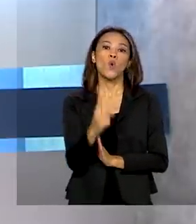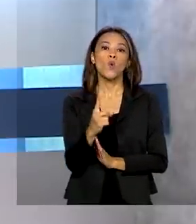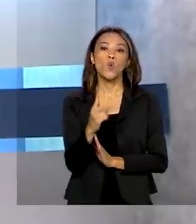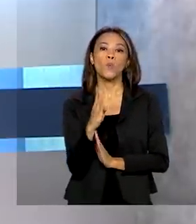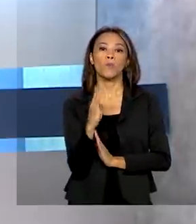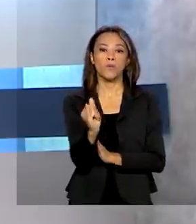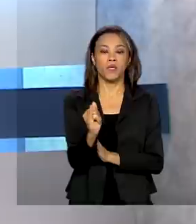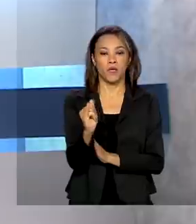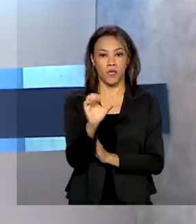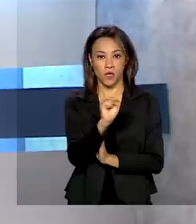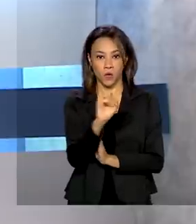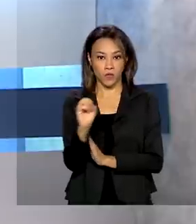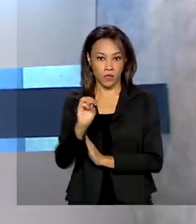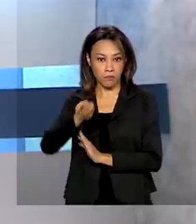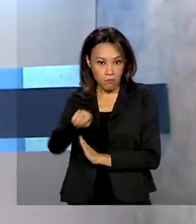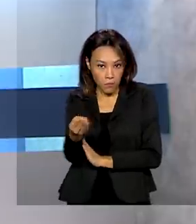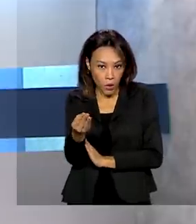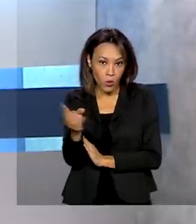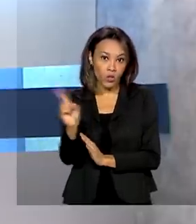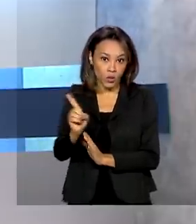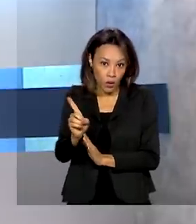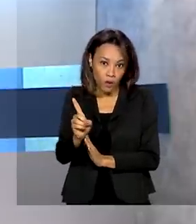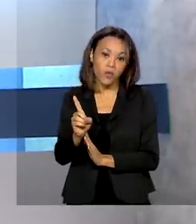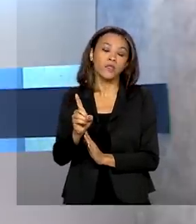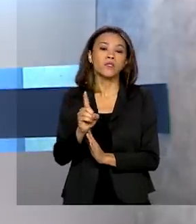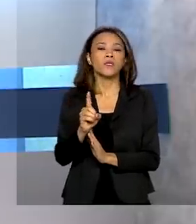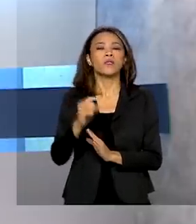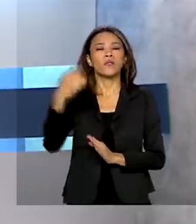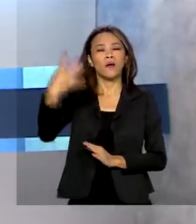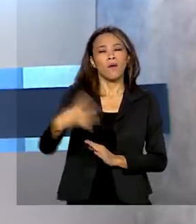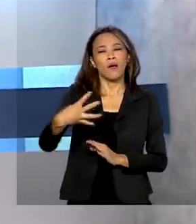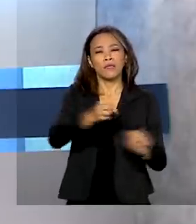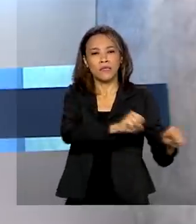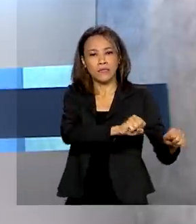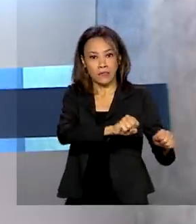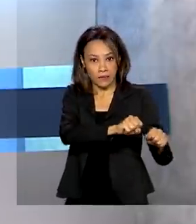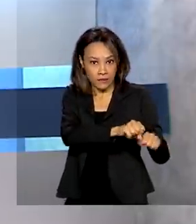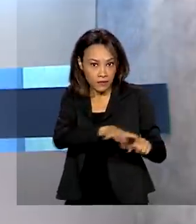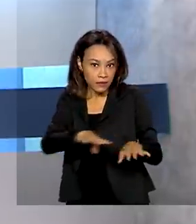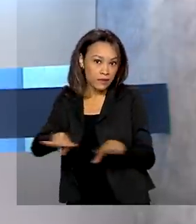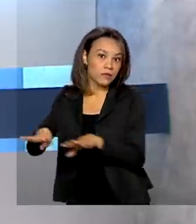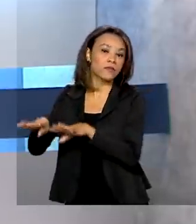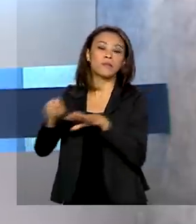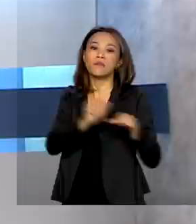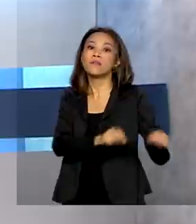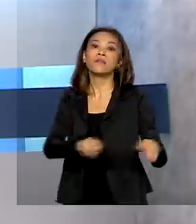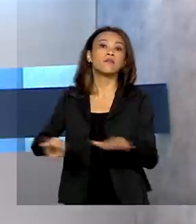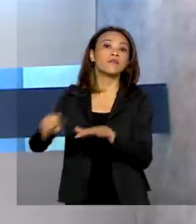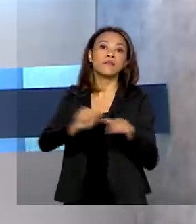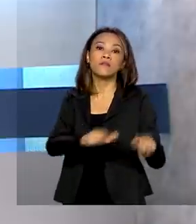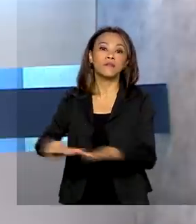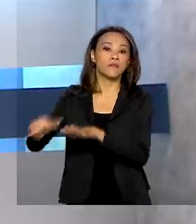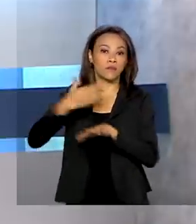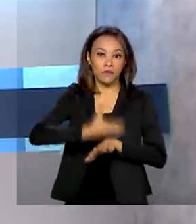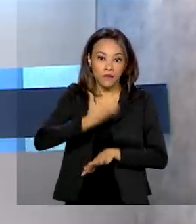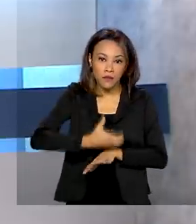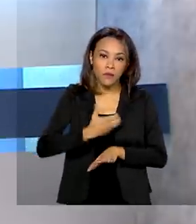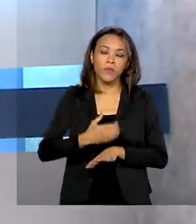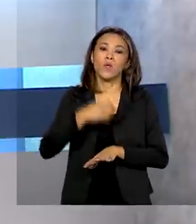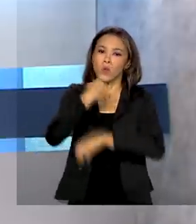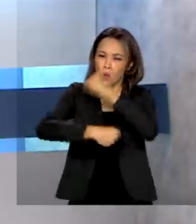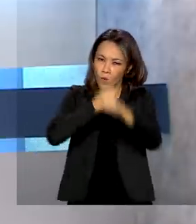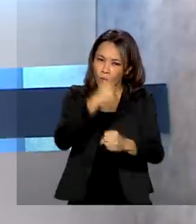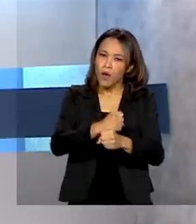na quarta semana de dezembro, depois de resultados negativos ao longo do mês. No ano, o saldo é